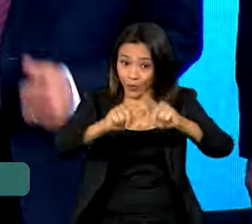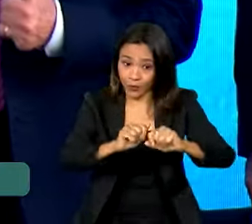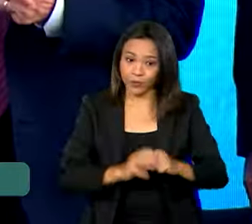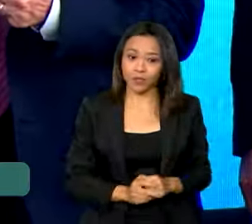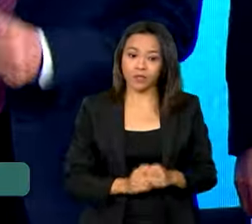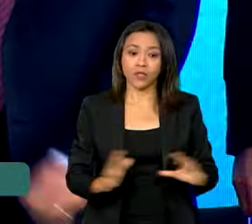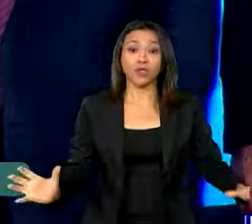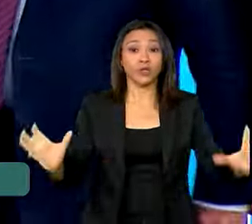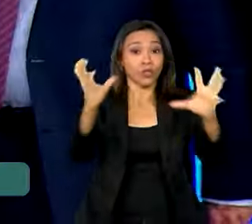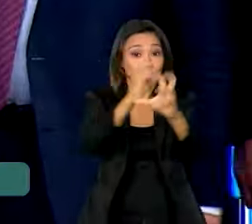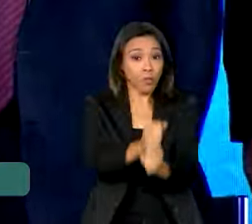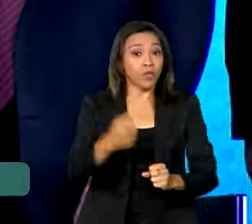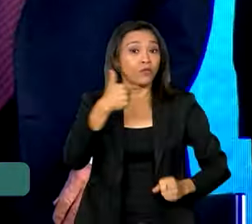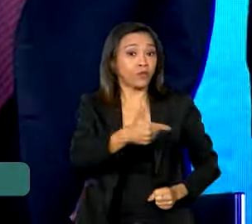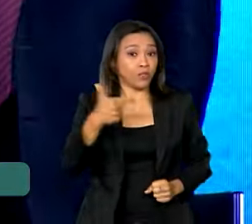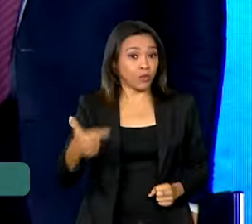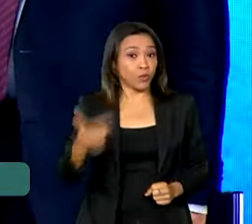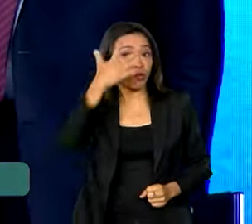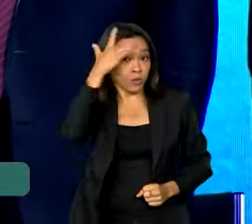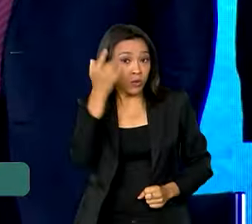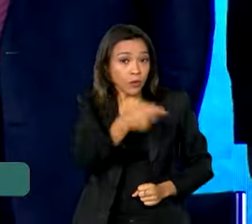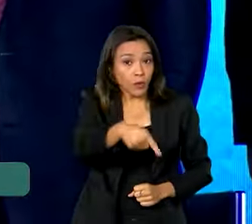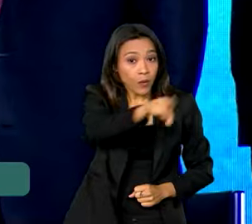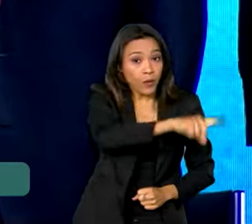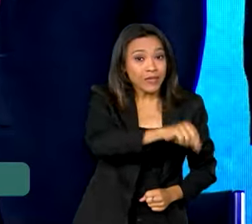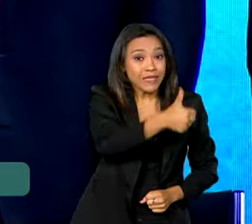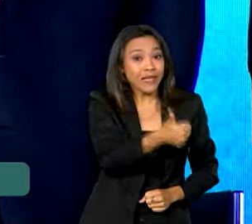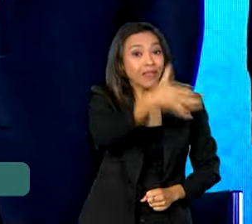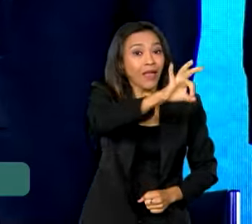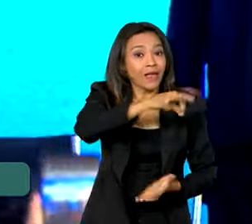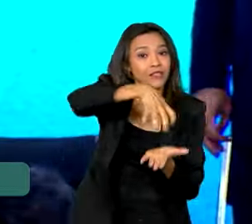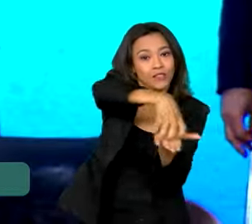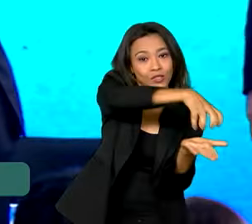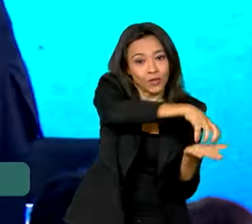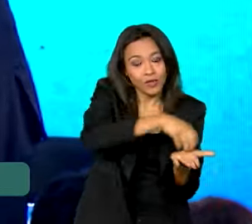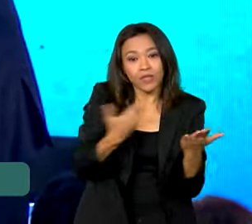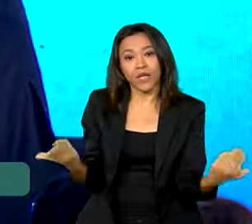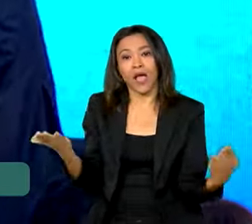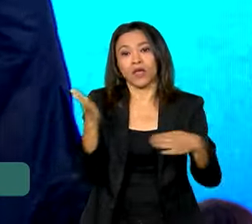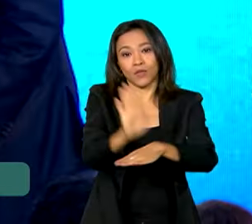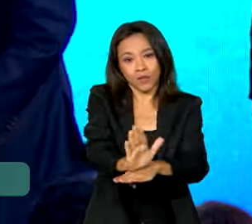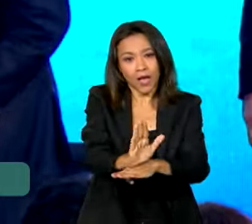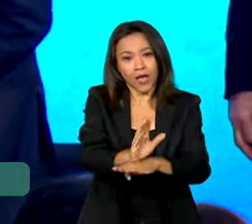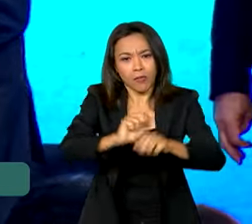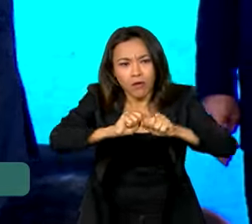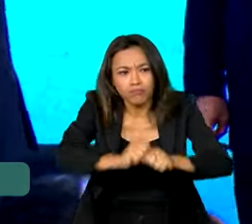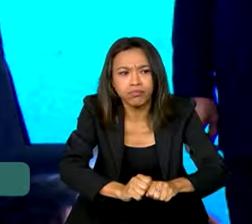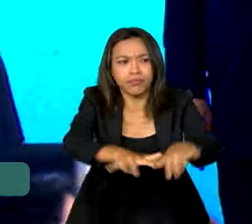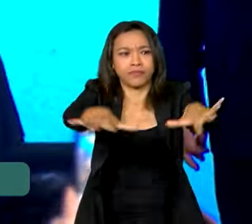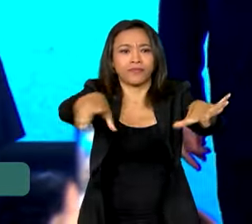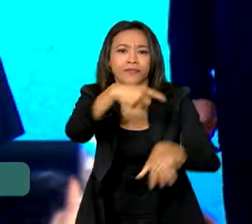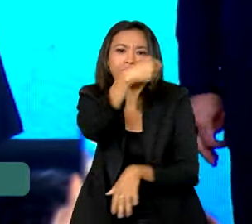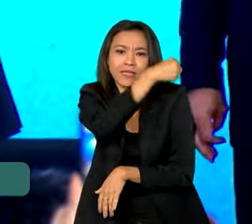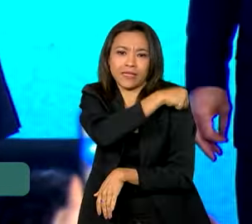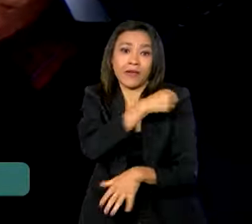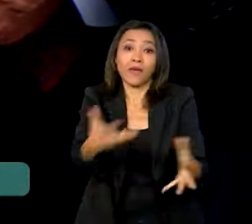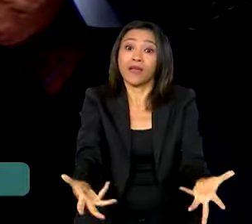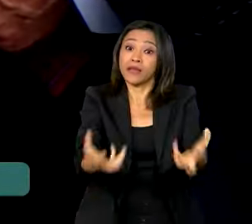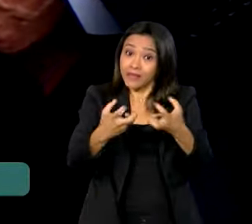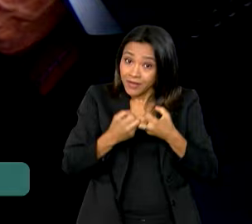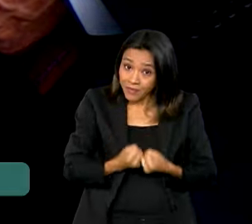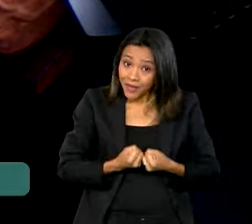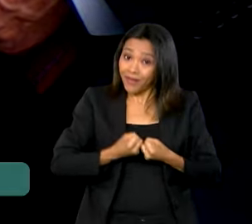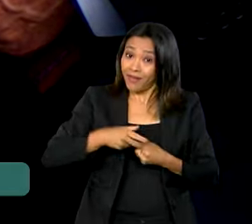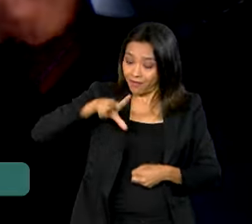Ao todo, 22 pessoas e 10 instituições que contribuíram para o aumento da cobertura vacinal receberam a medalha Oswaldo